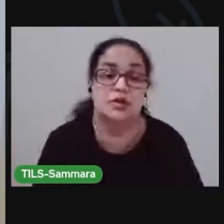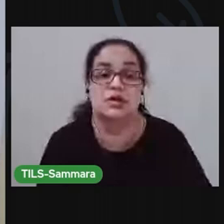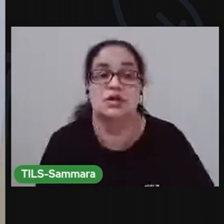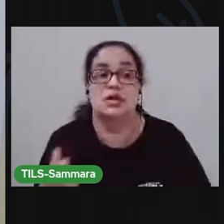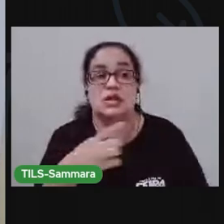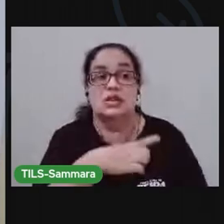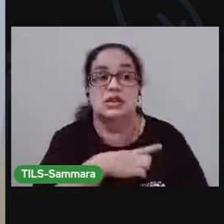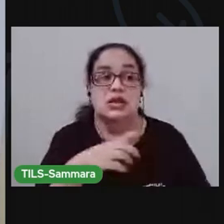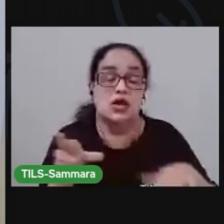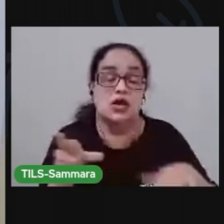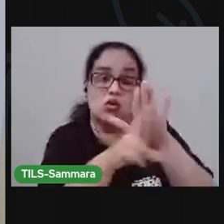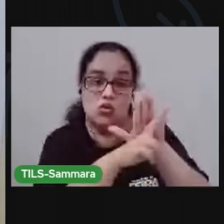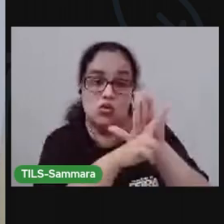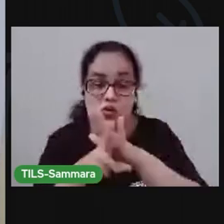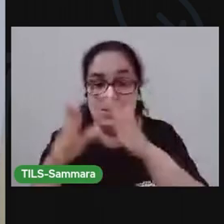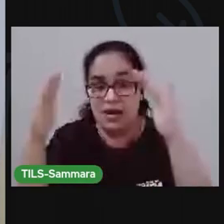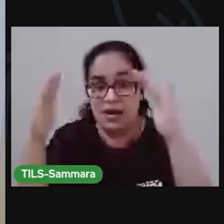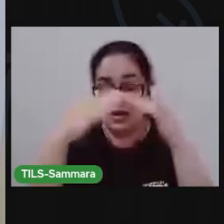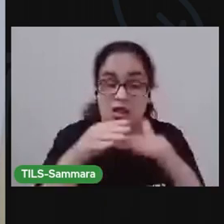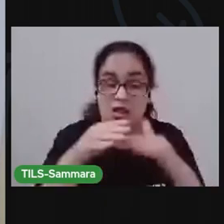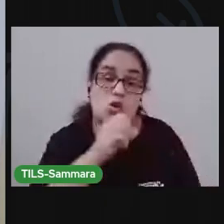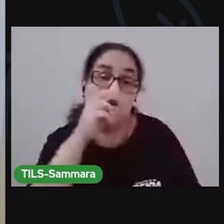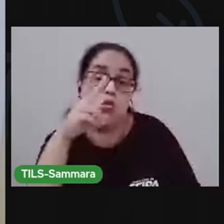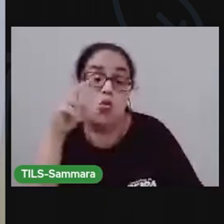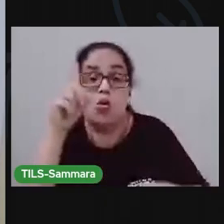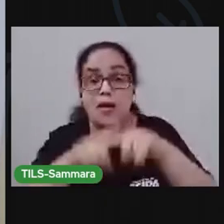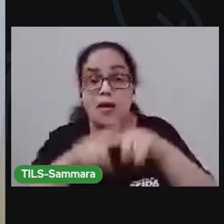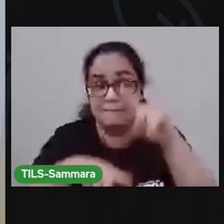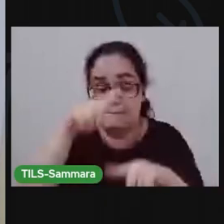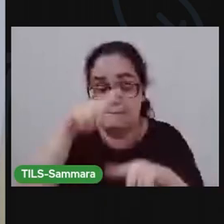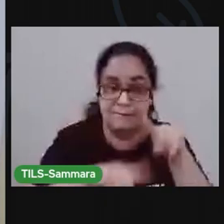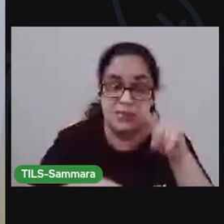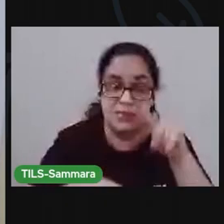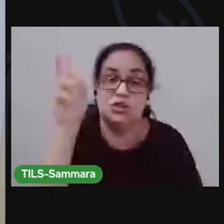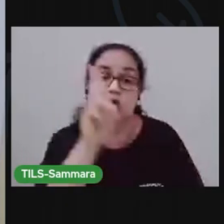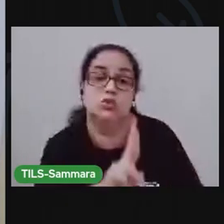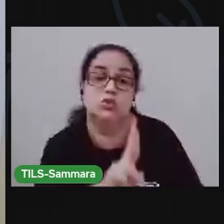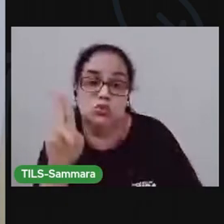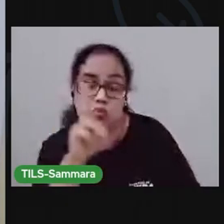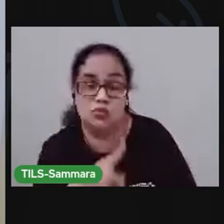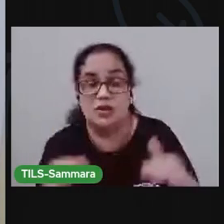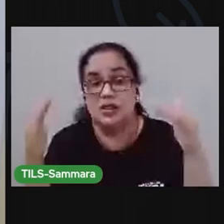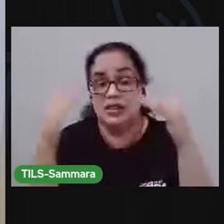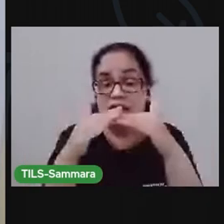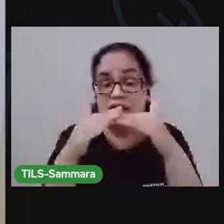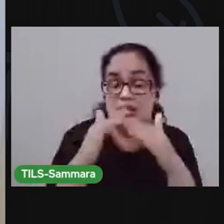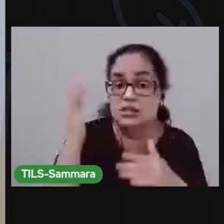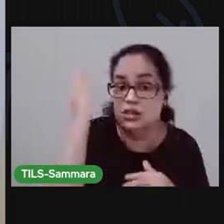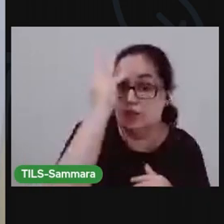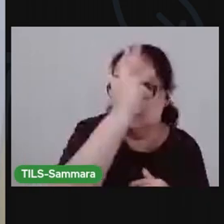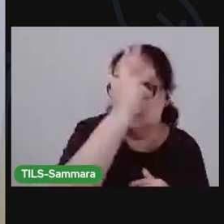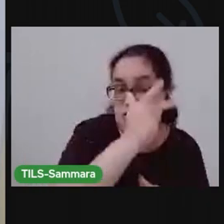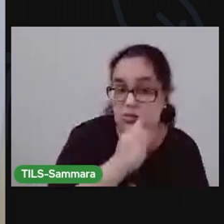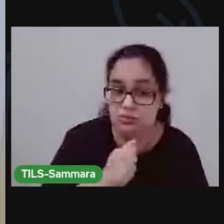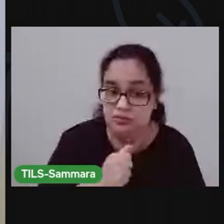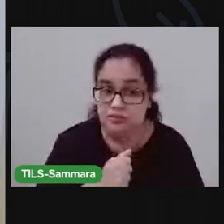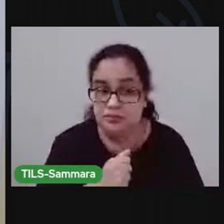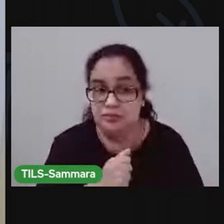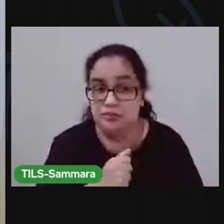Que retratam casas. Ou objetos que são utilizados pra deixar as casas mais bonitas. Pra enfeitar.